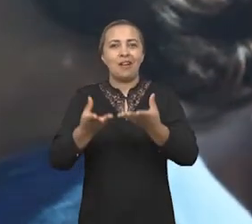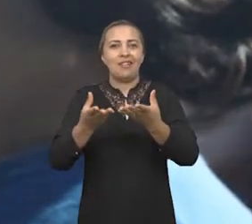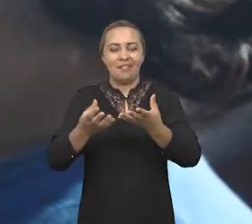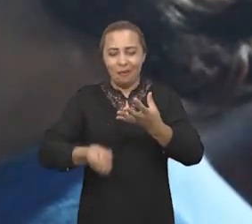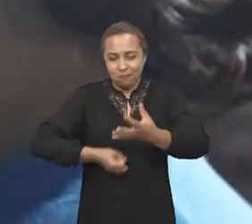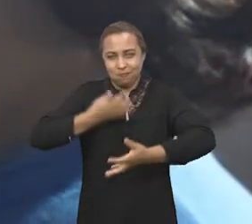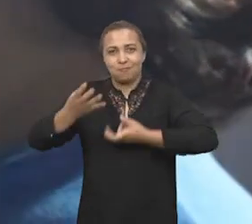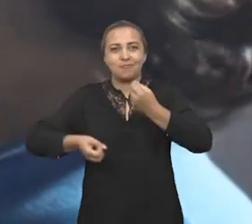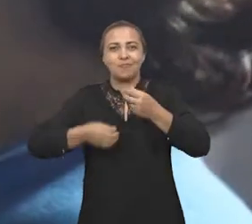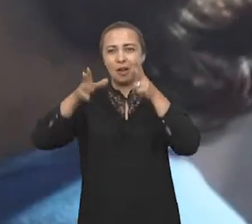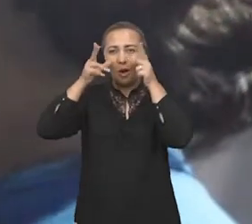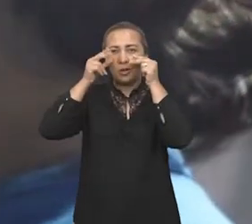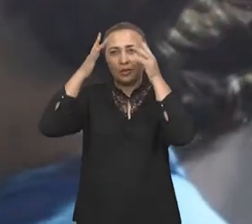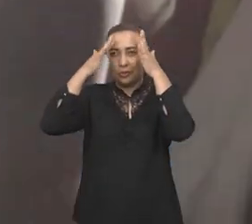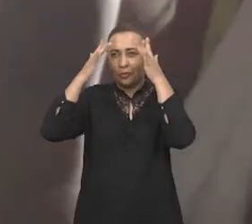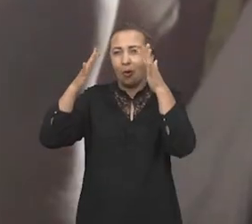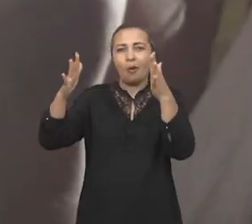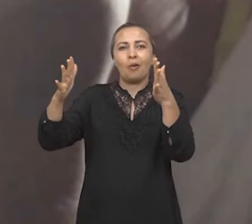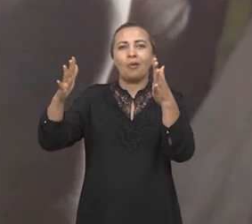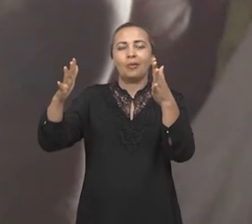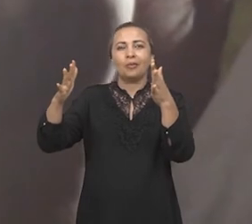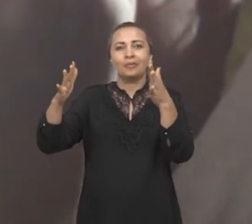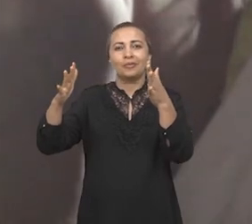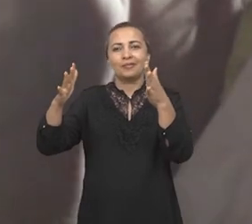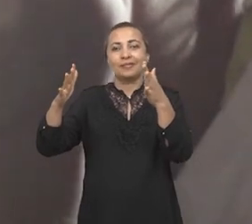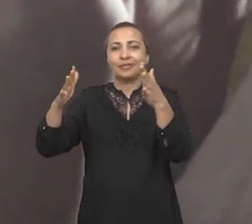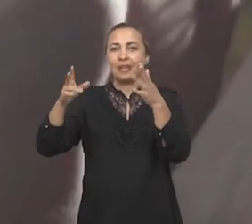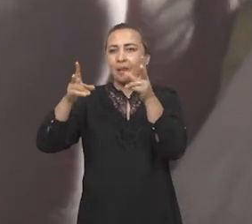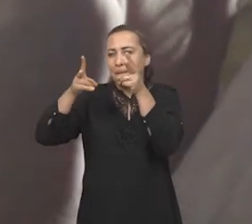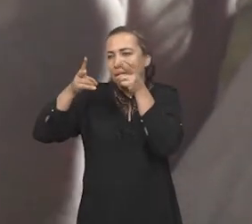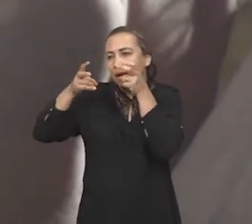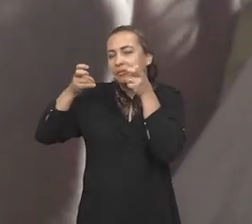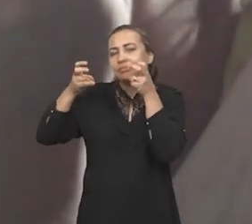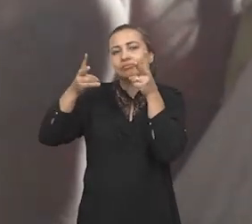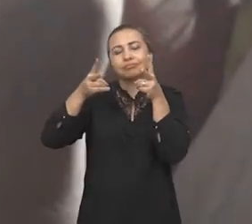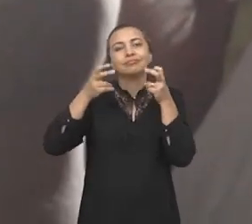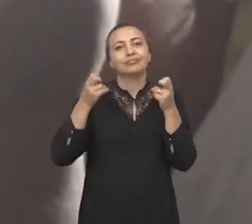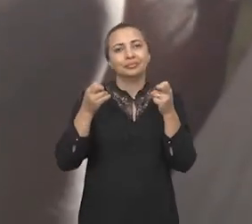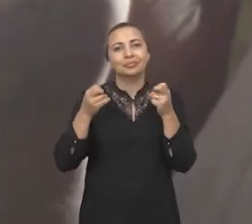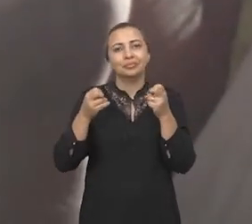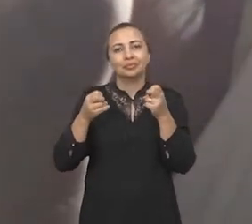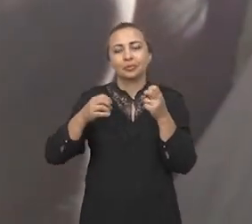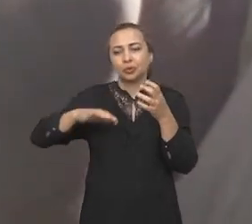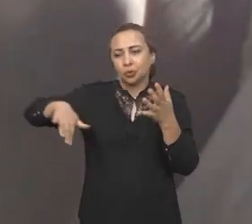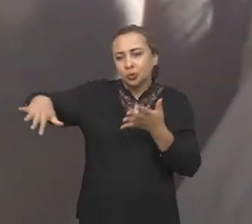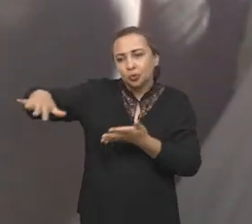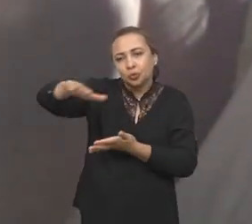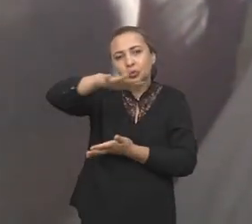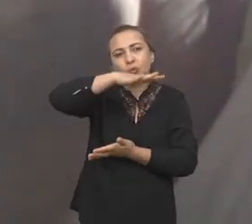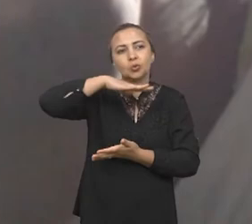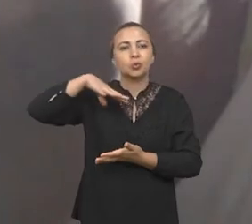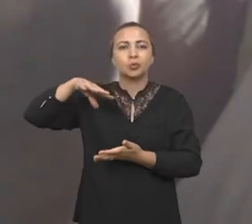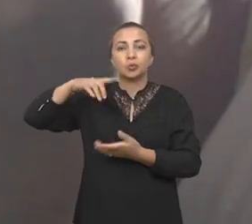curiosidade, dos sonhos, da percepção do entorno,